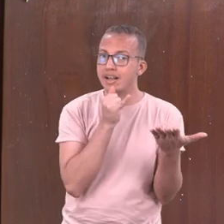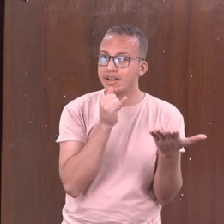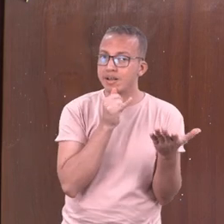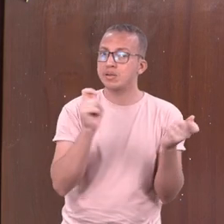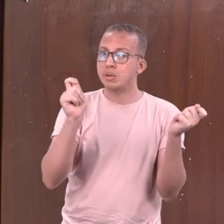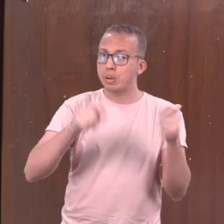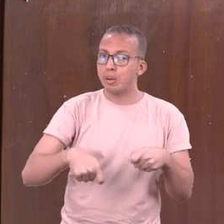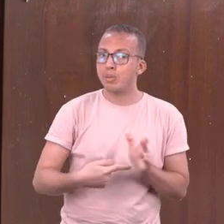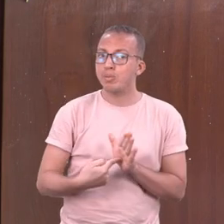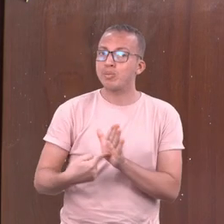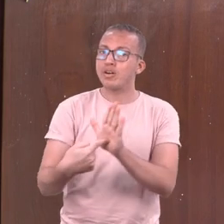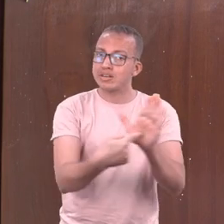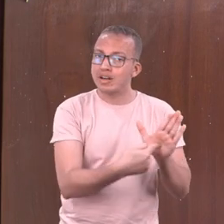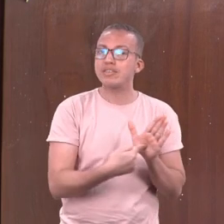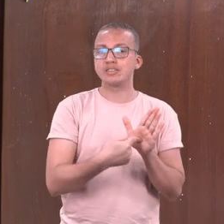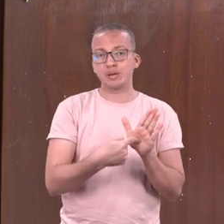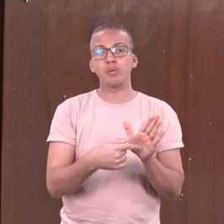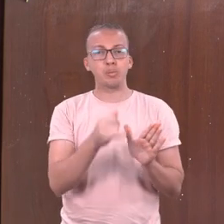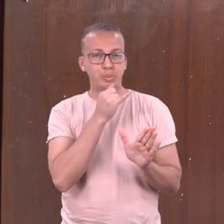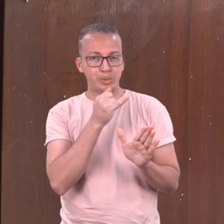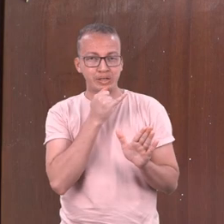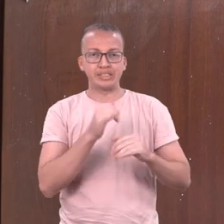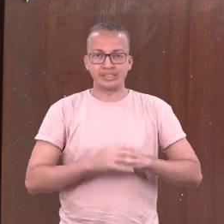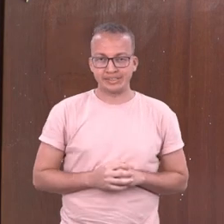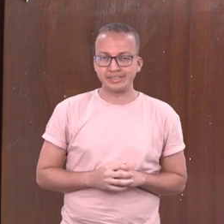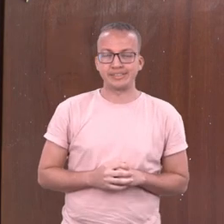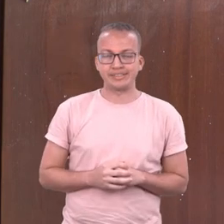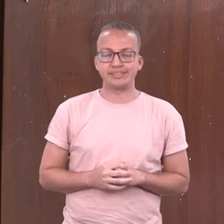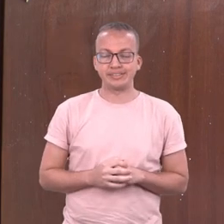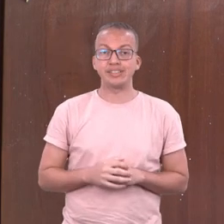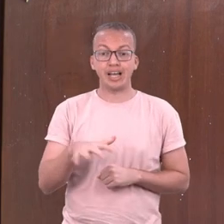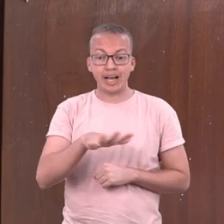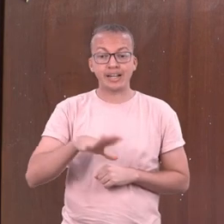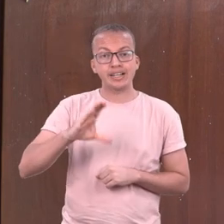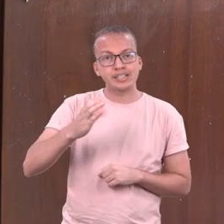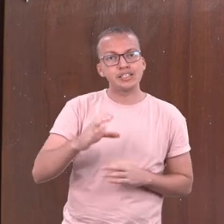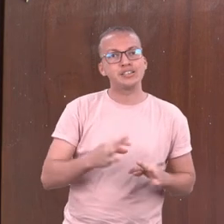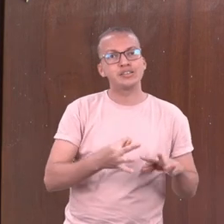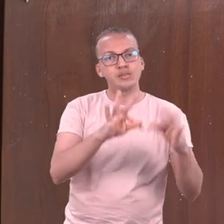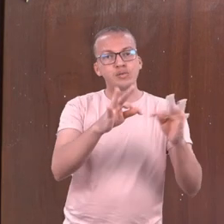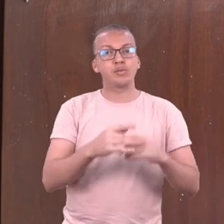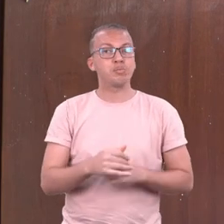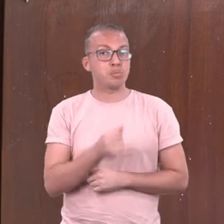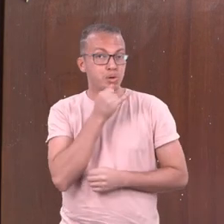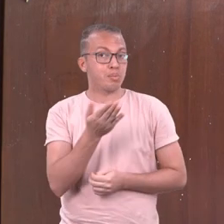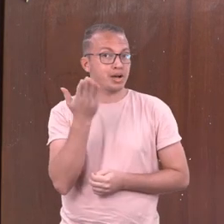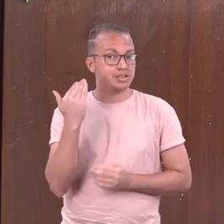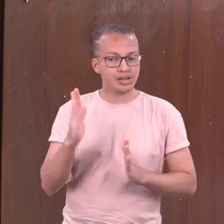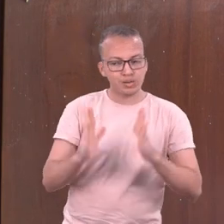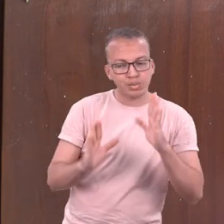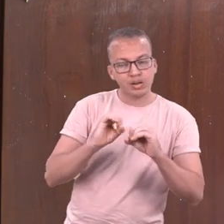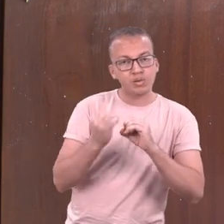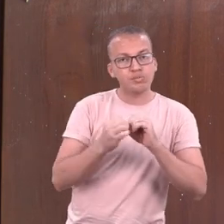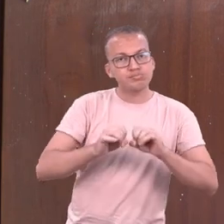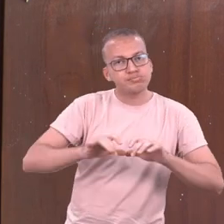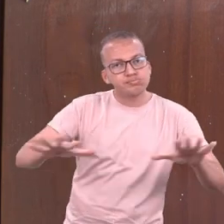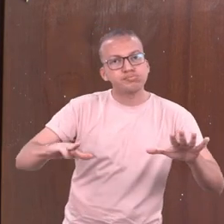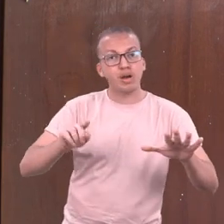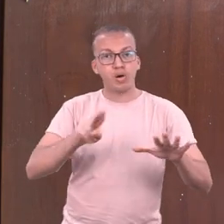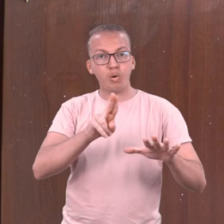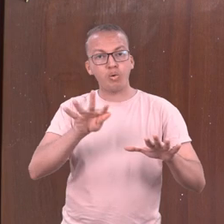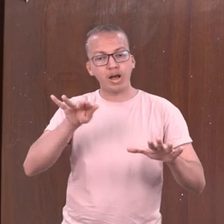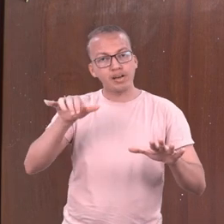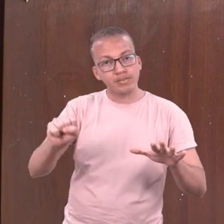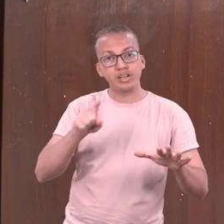ao desenvolvimento da ciência e tecnologia. Por exemplo, no enfrentamento da Covid-19, onde a UFES foi exemplo para todo o Brasil.